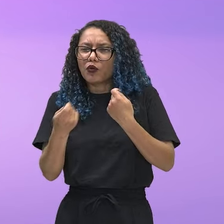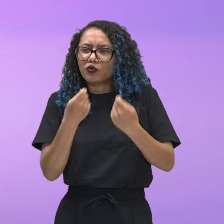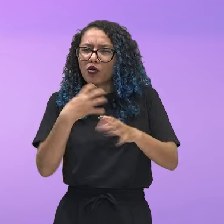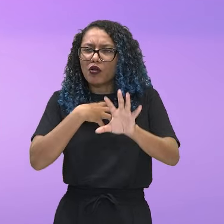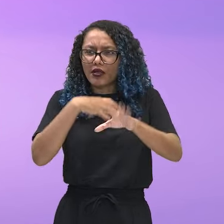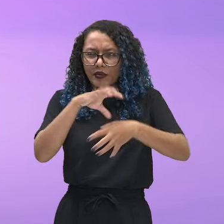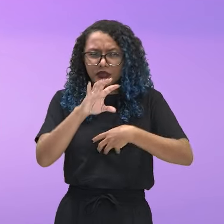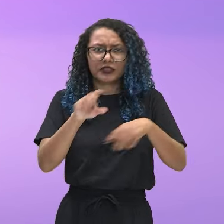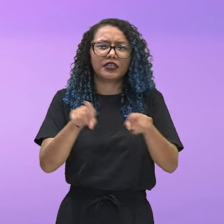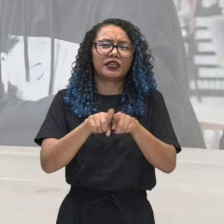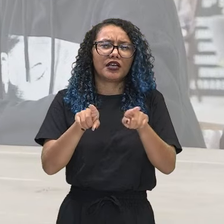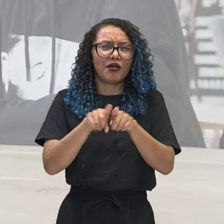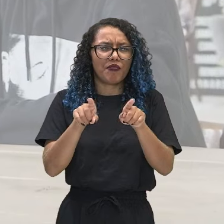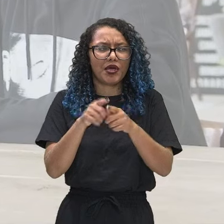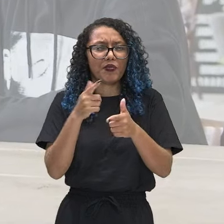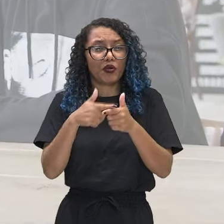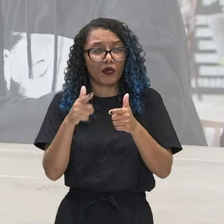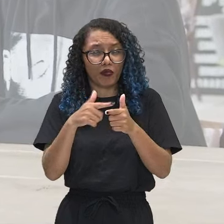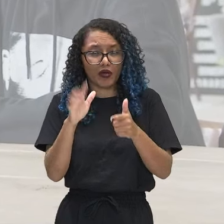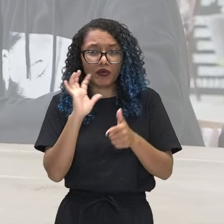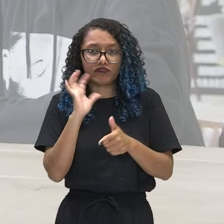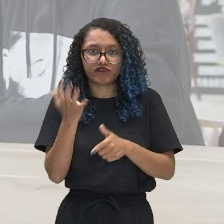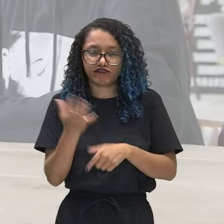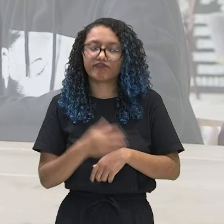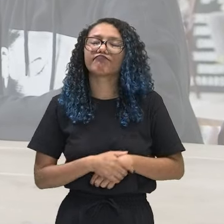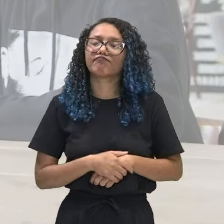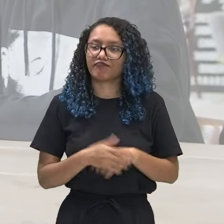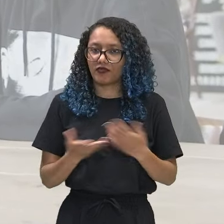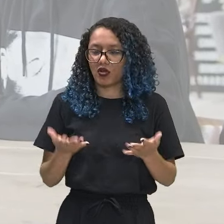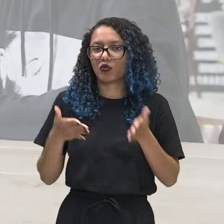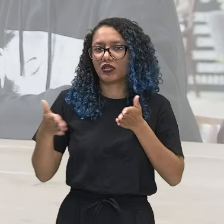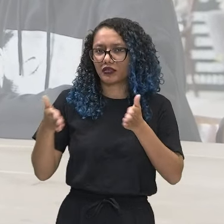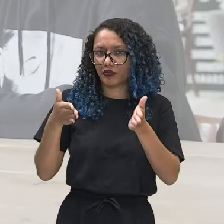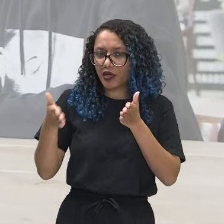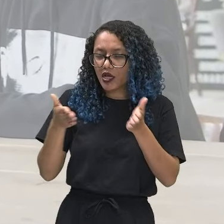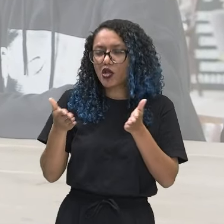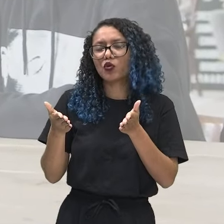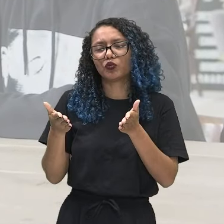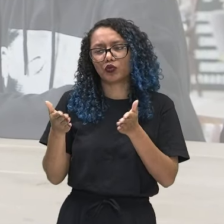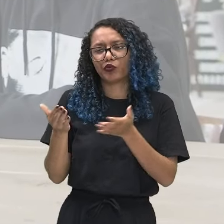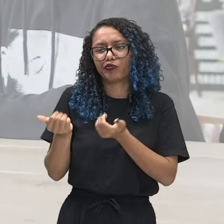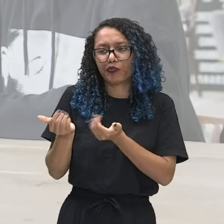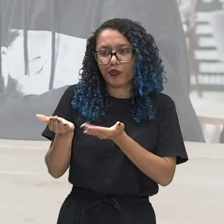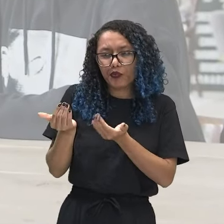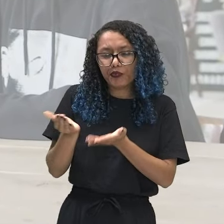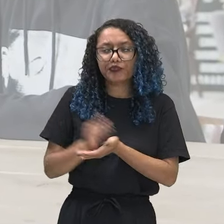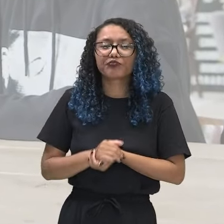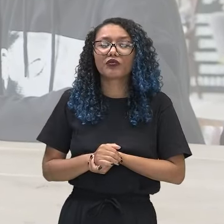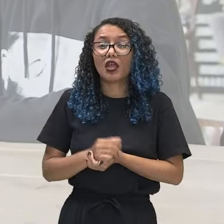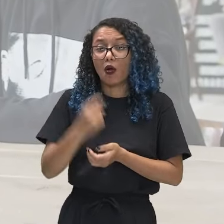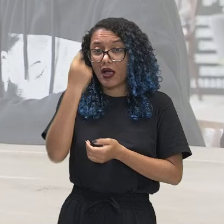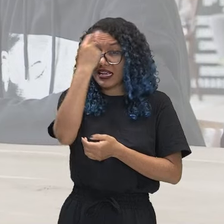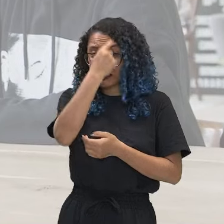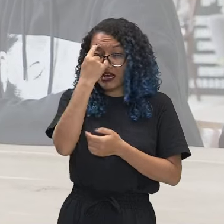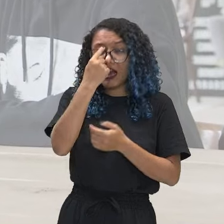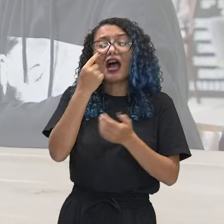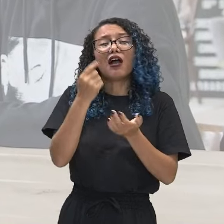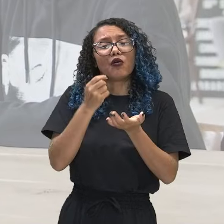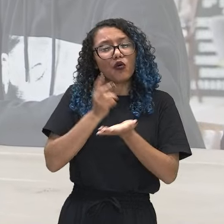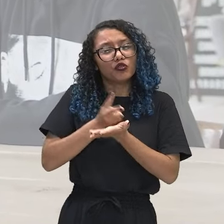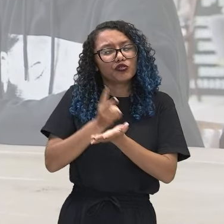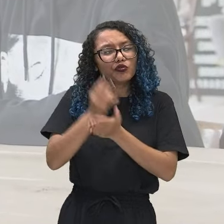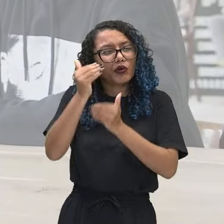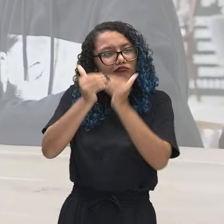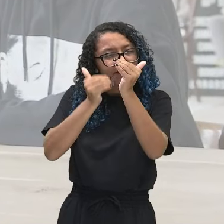resolução de problemas. Na adolescência, como o córtex pré-frontal ainda está em desenvolvimento, os jovens